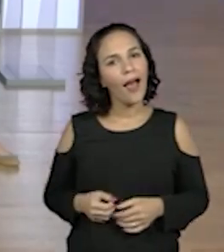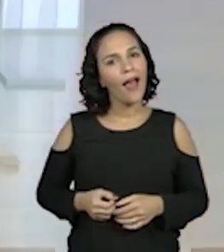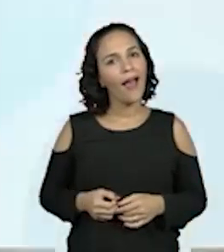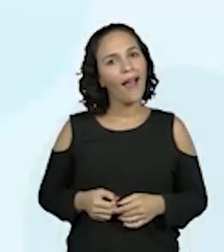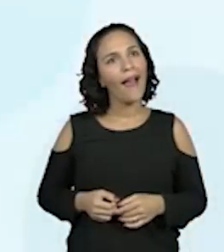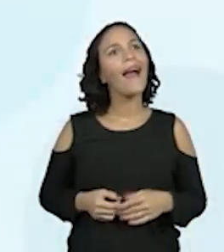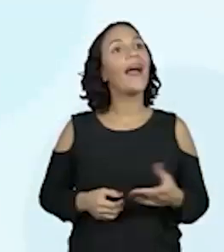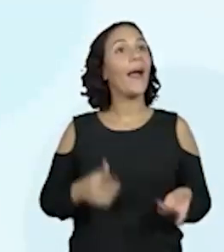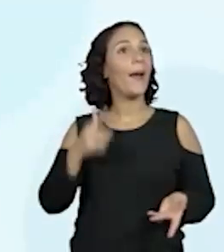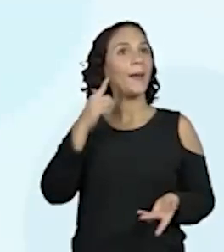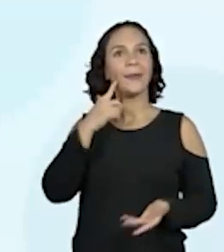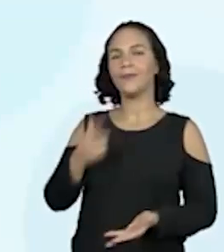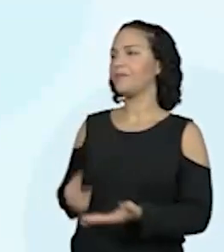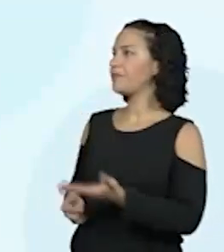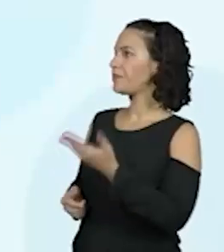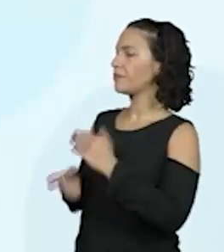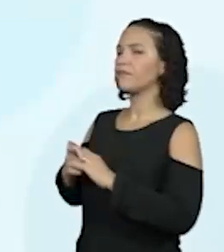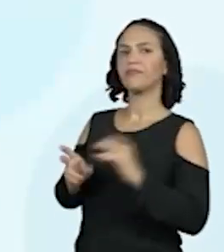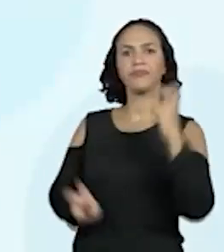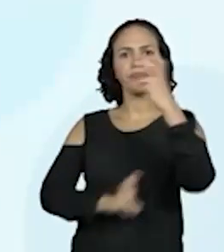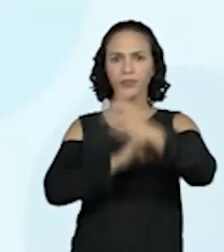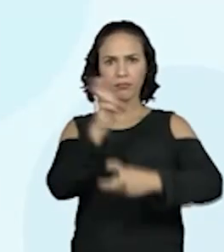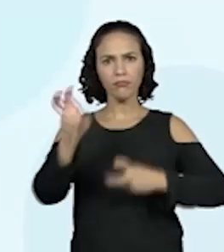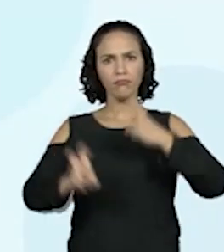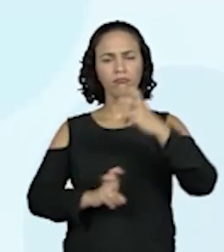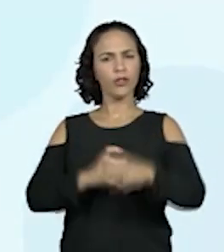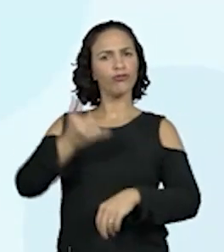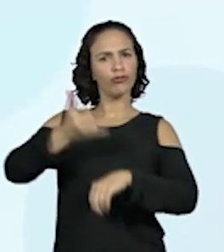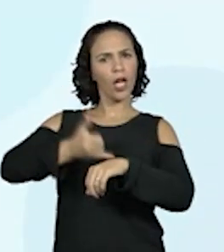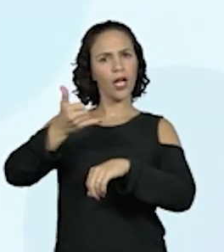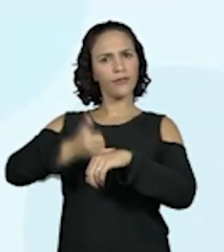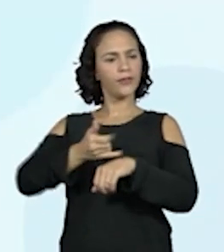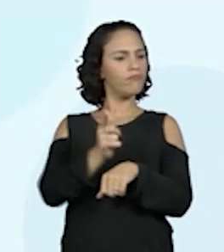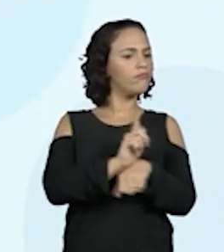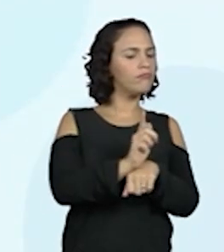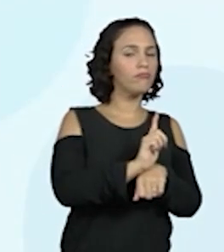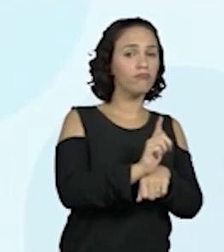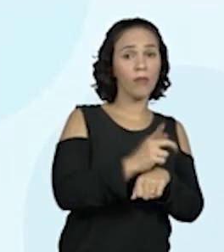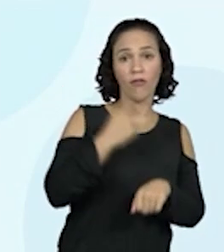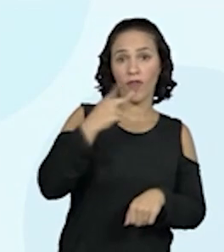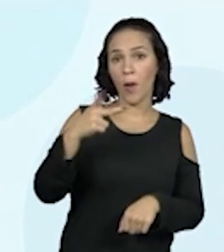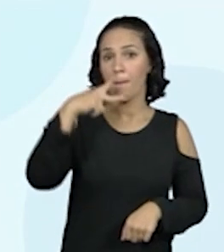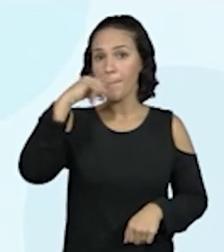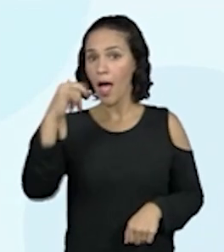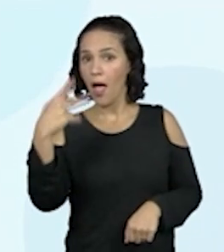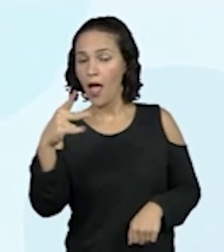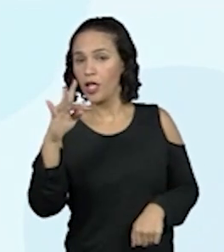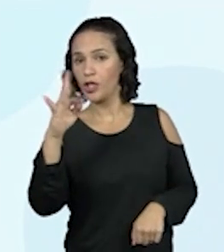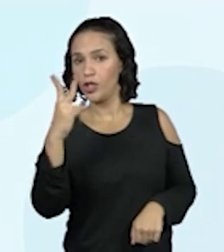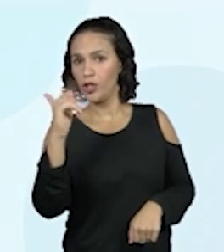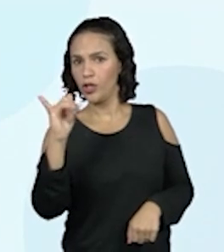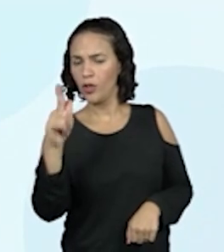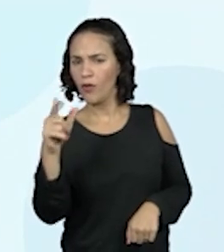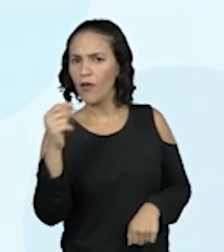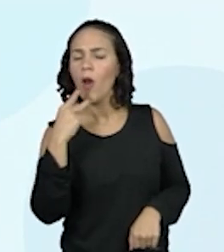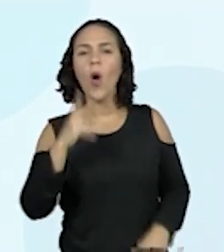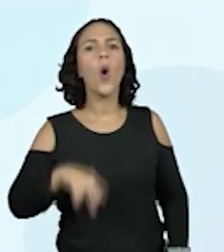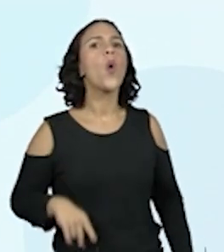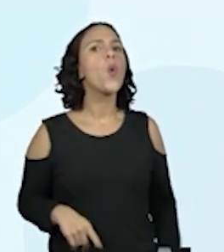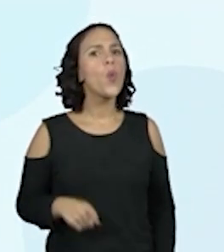o gerente do parque de diversões disse ao pai de Tiago que o parque bateu o